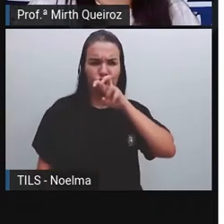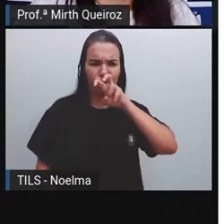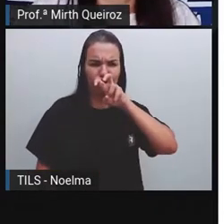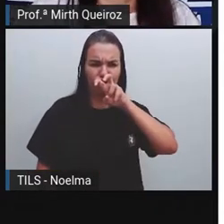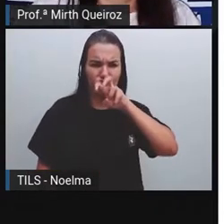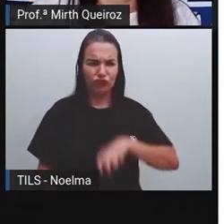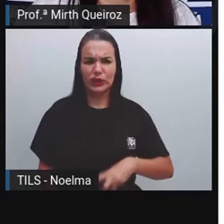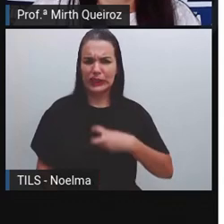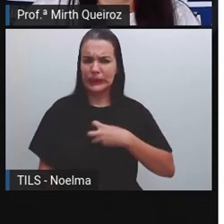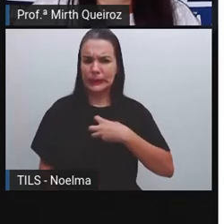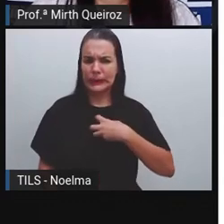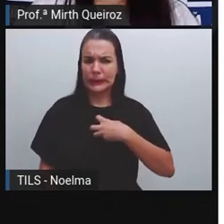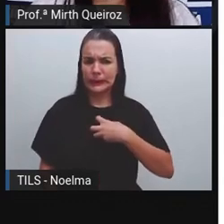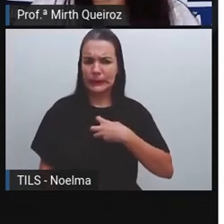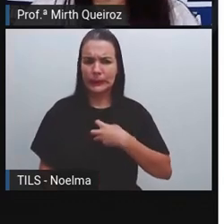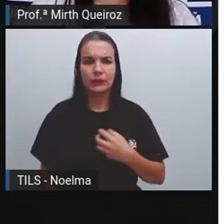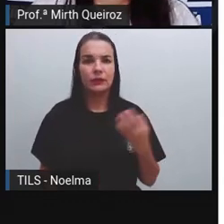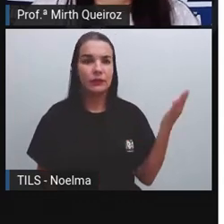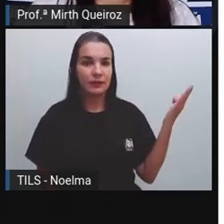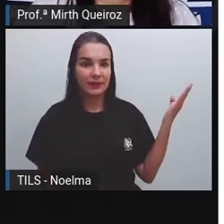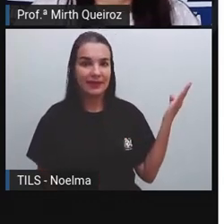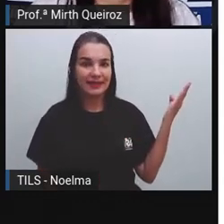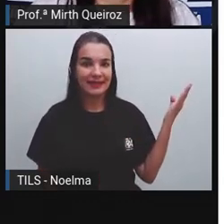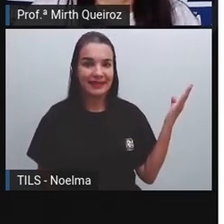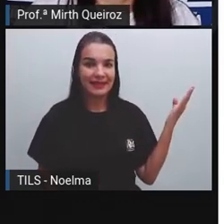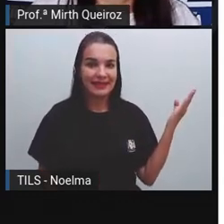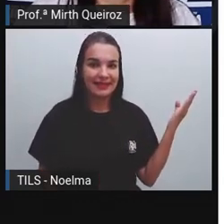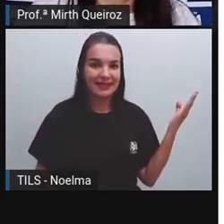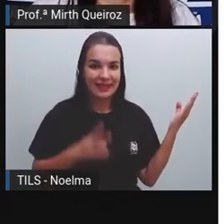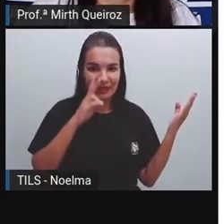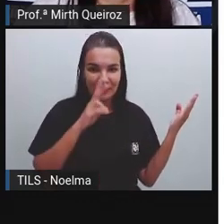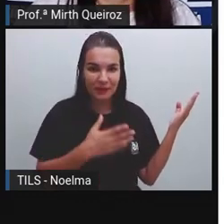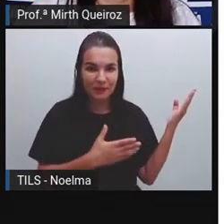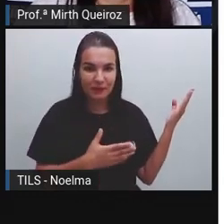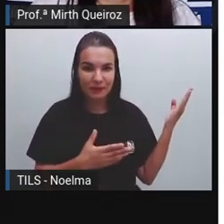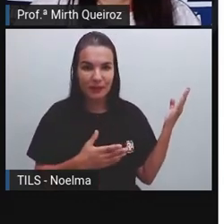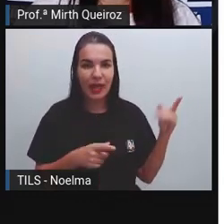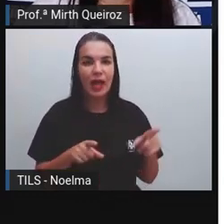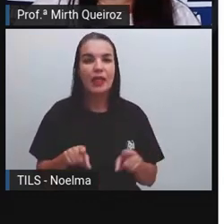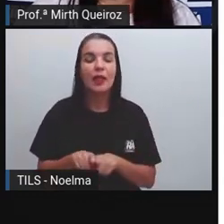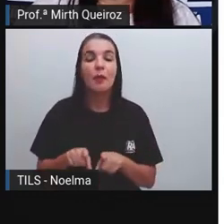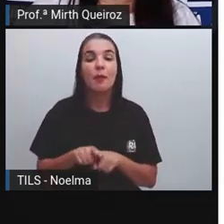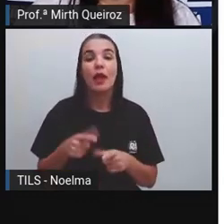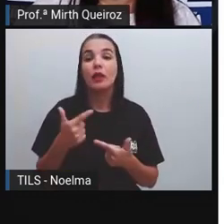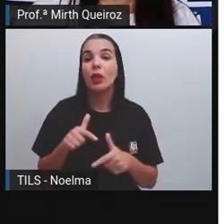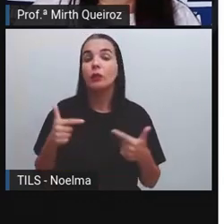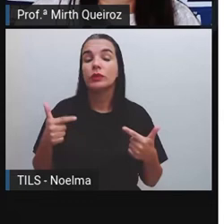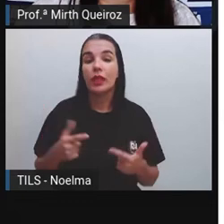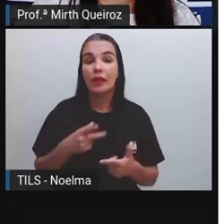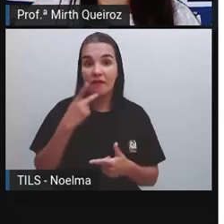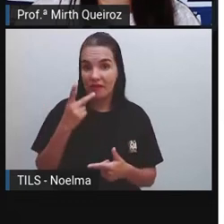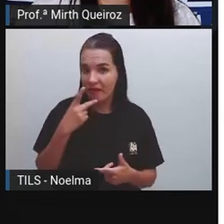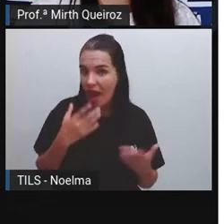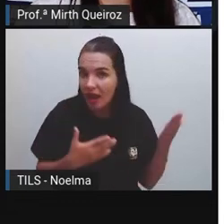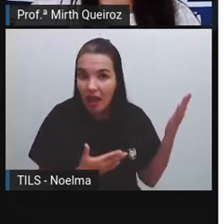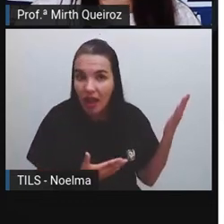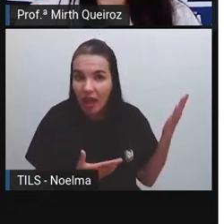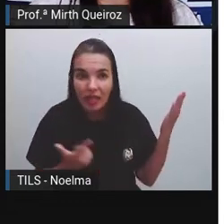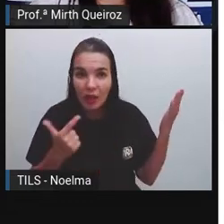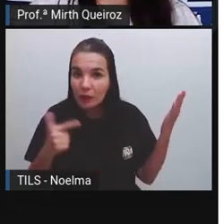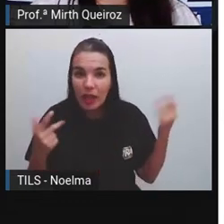Olha, significa o quê? Raiva aí da Mônica, né? Então, não se tem falas nesses